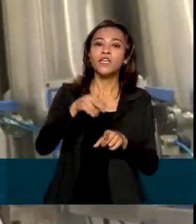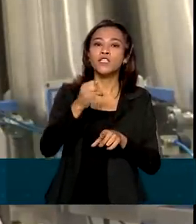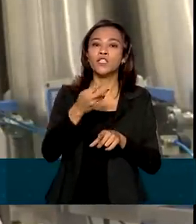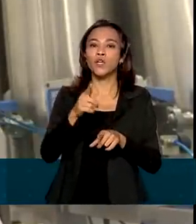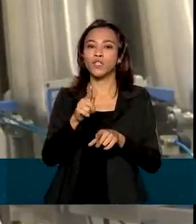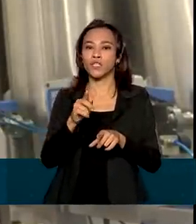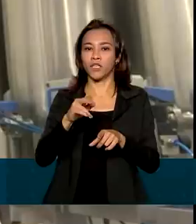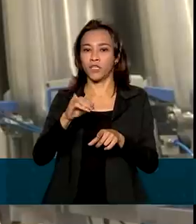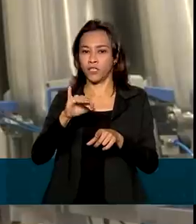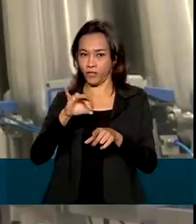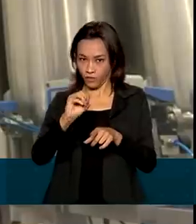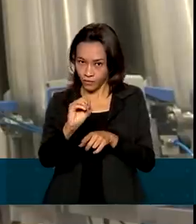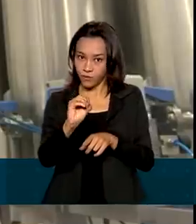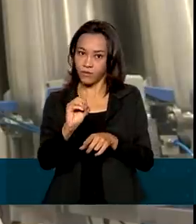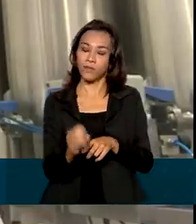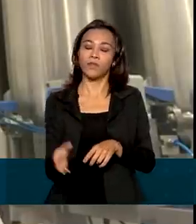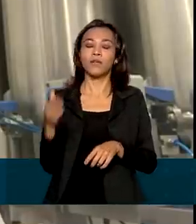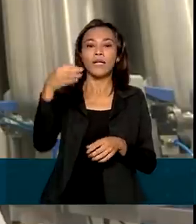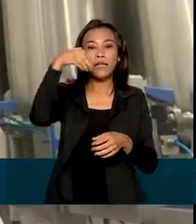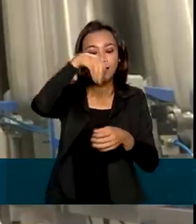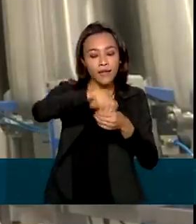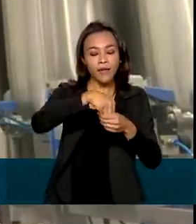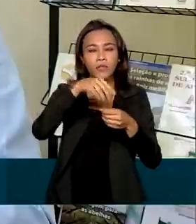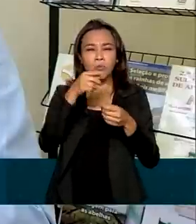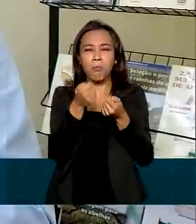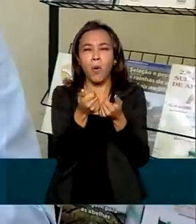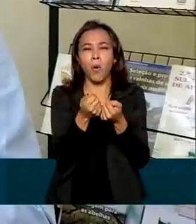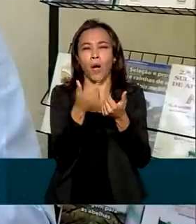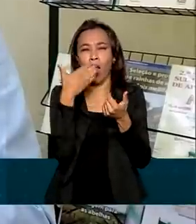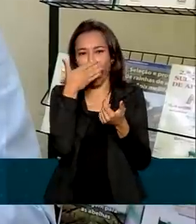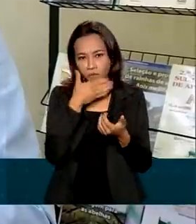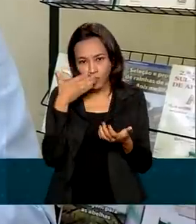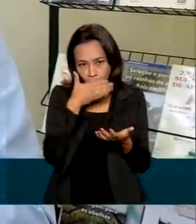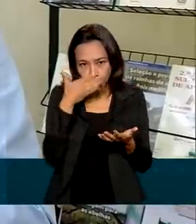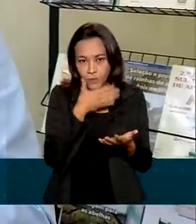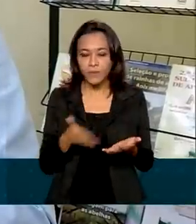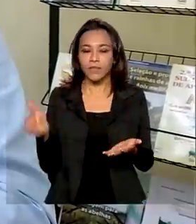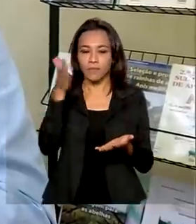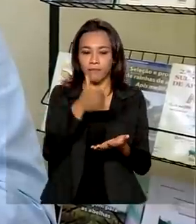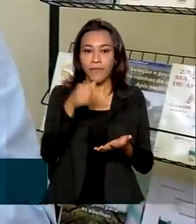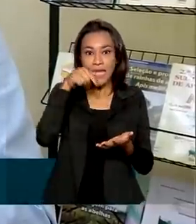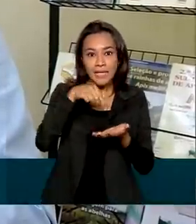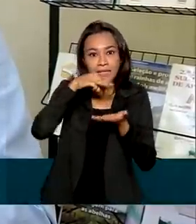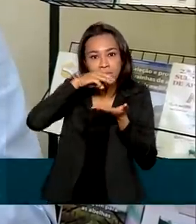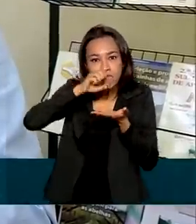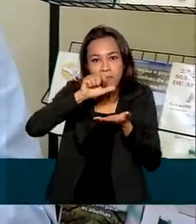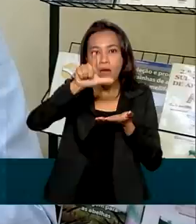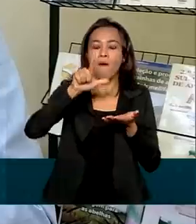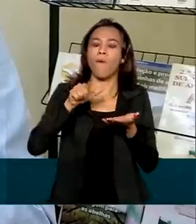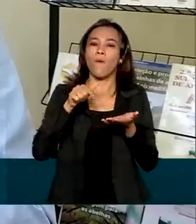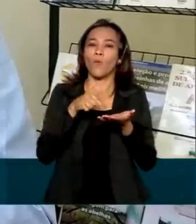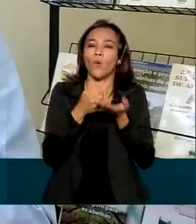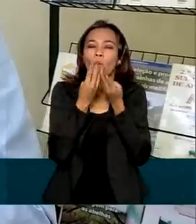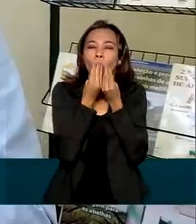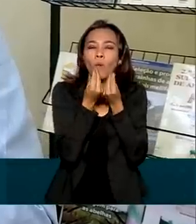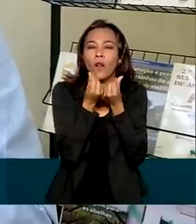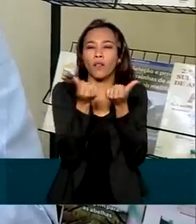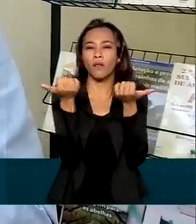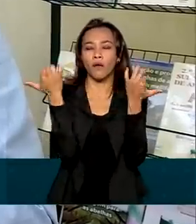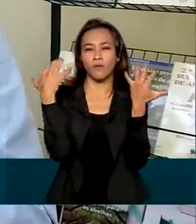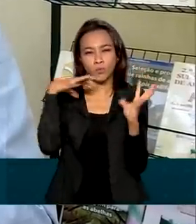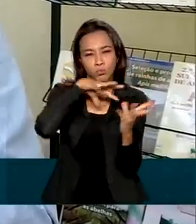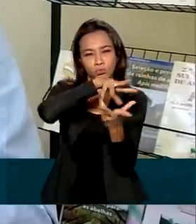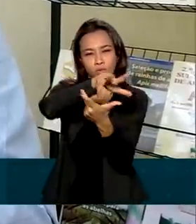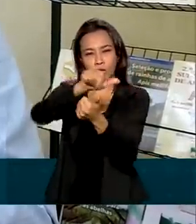menos teor de açúcar. O nosso mel, que já tem um reconhecimento de qualidade mundial,